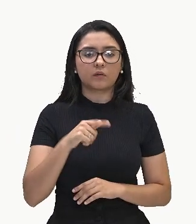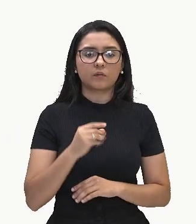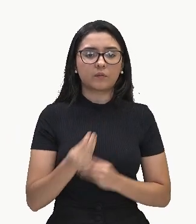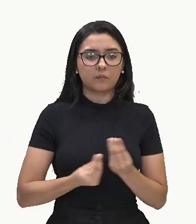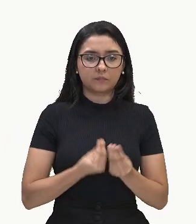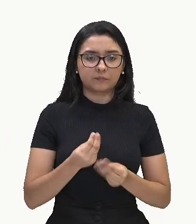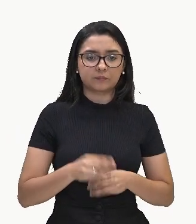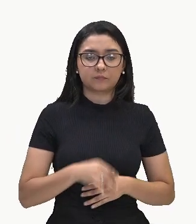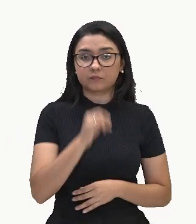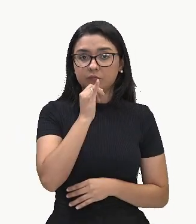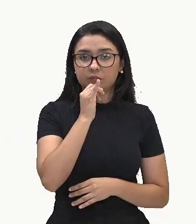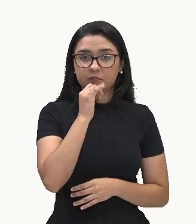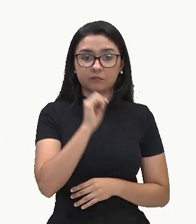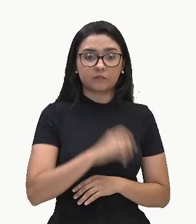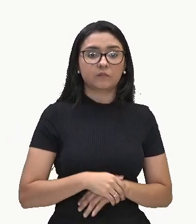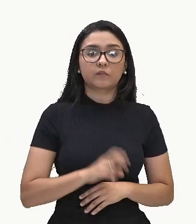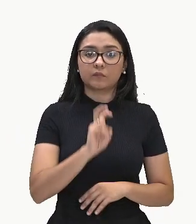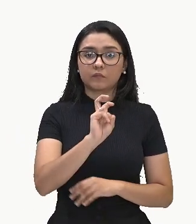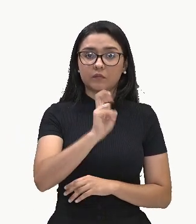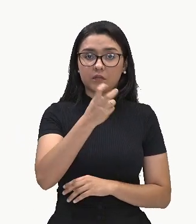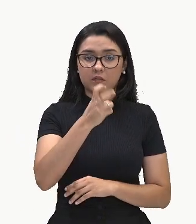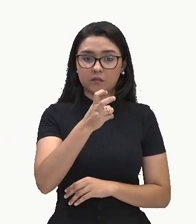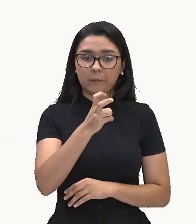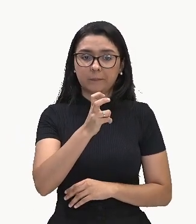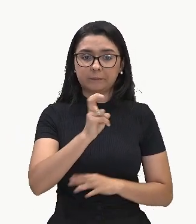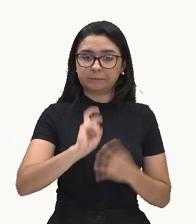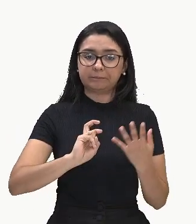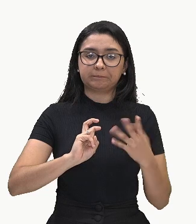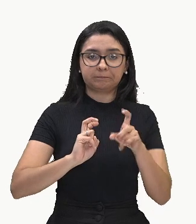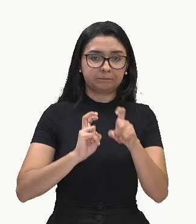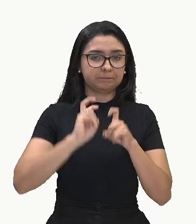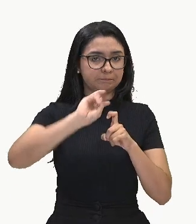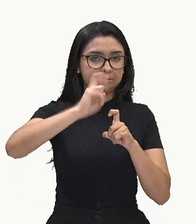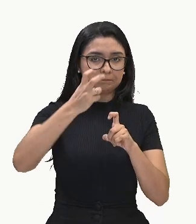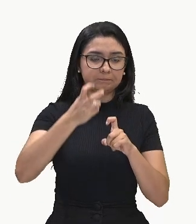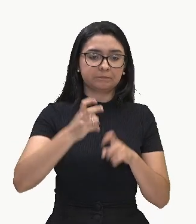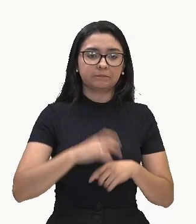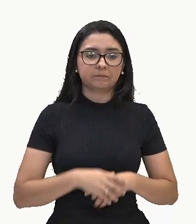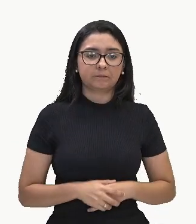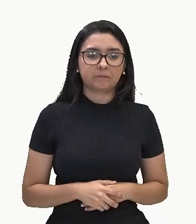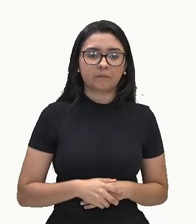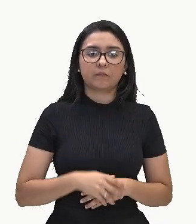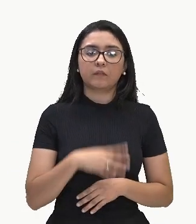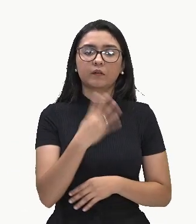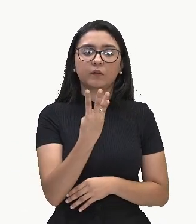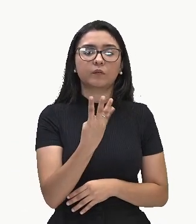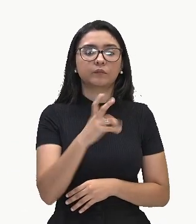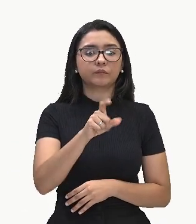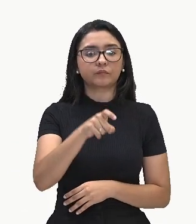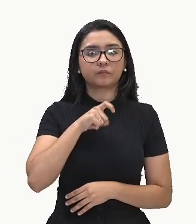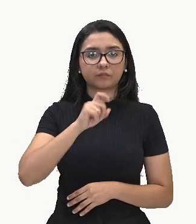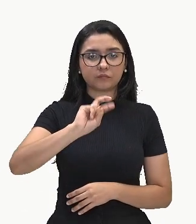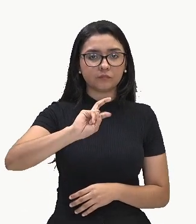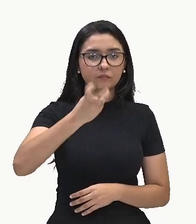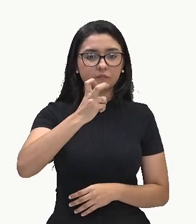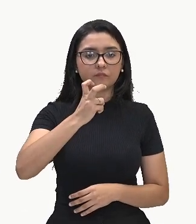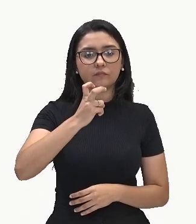aqui, elevado à quinta, né? Então, ó, 4X elevado à quinta.